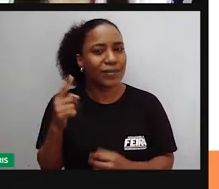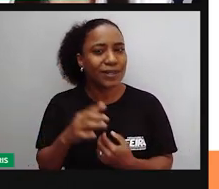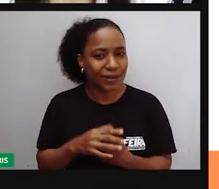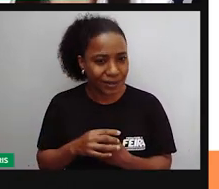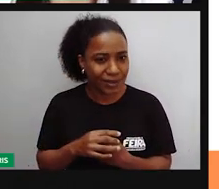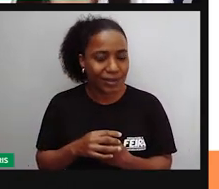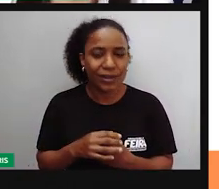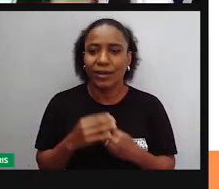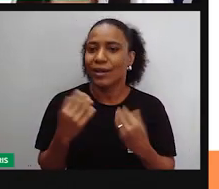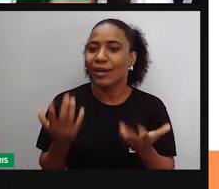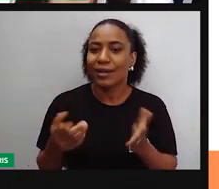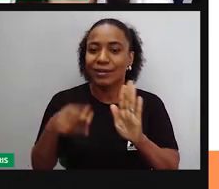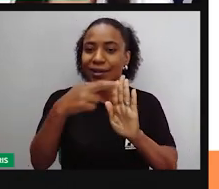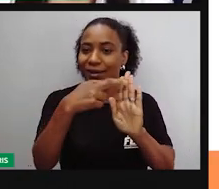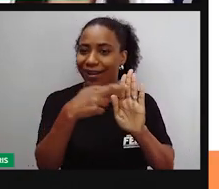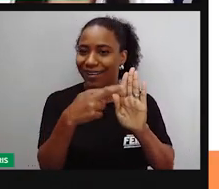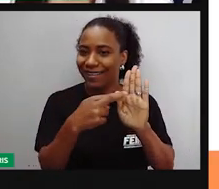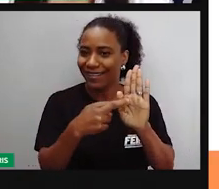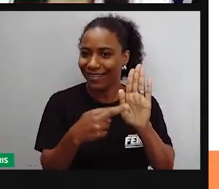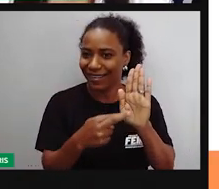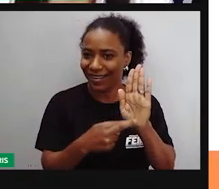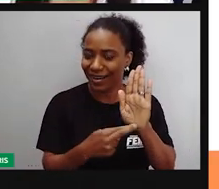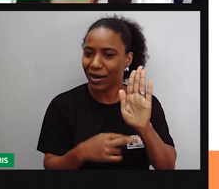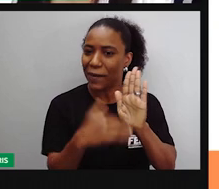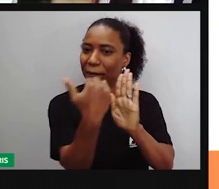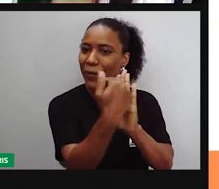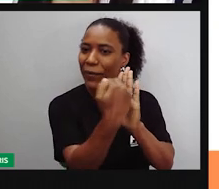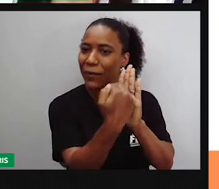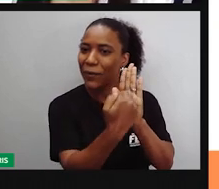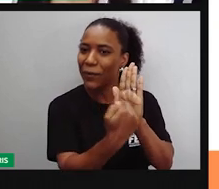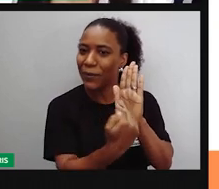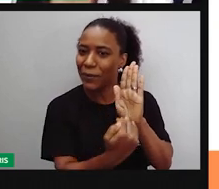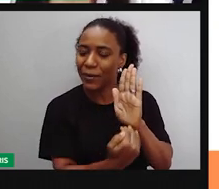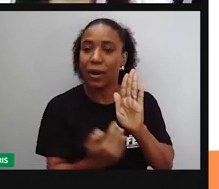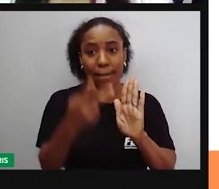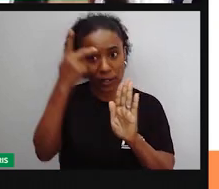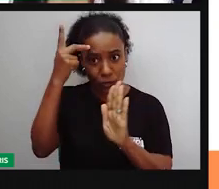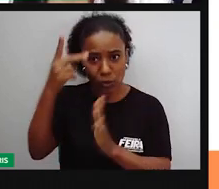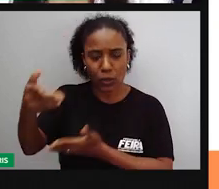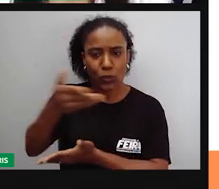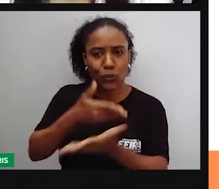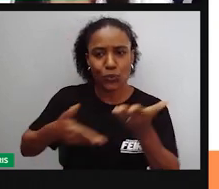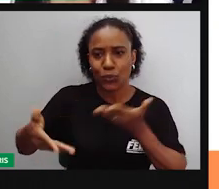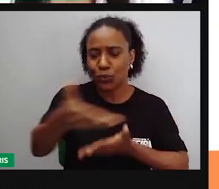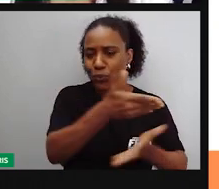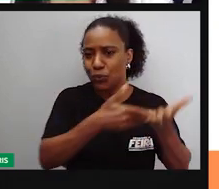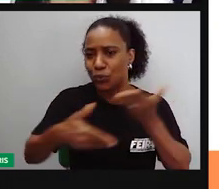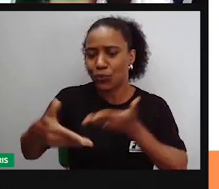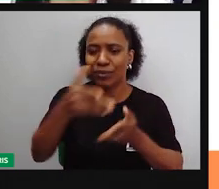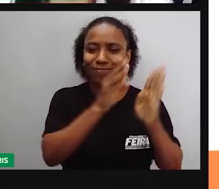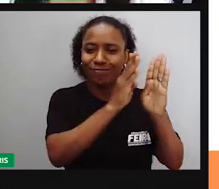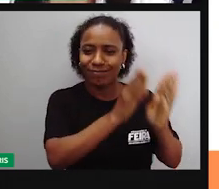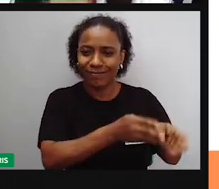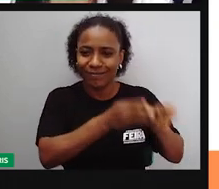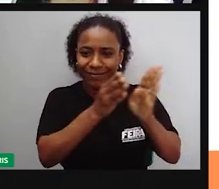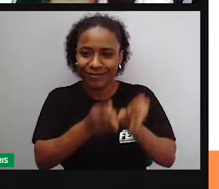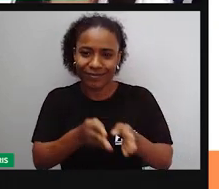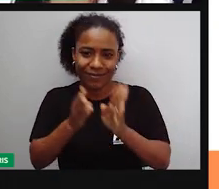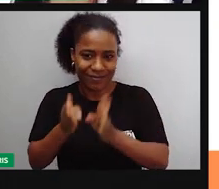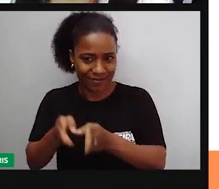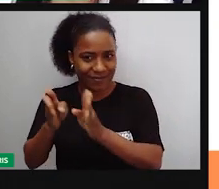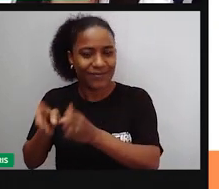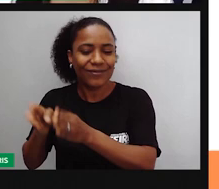existência das regras para que as pessoas convivam bem é importante, desde que as pessoas resolveram se